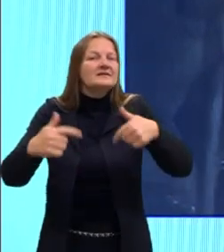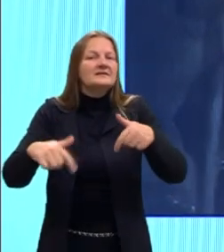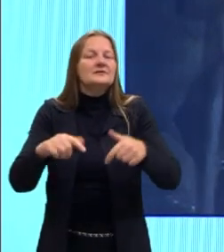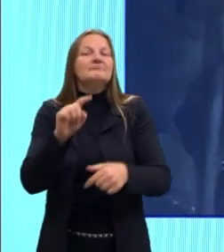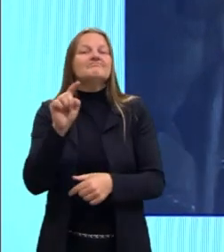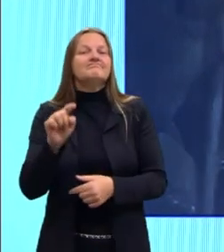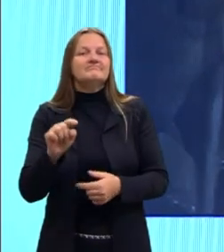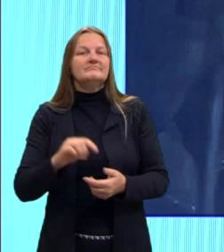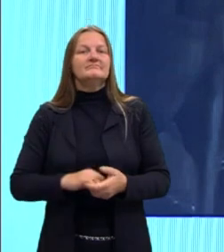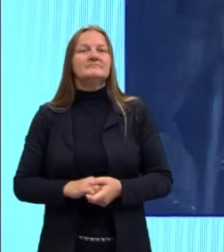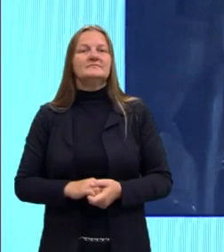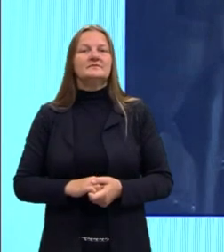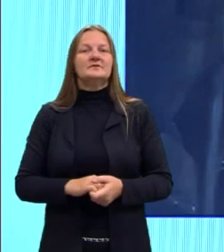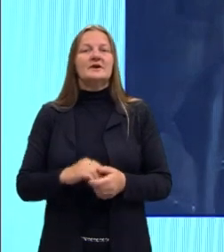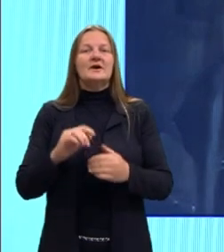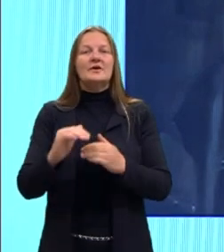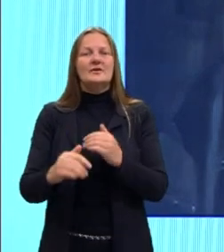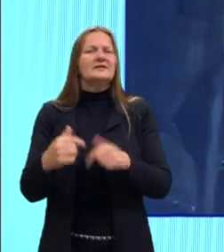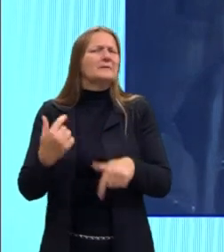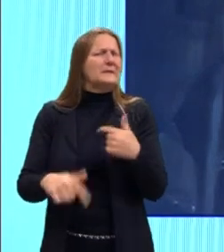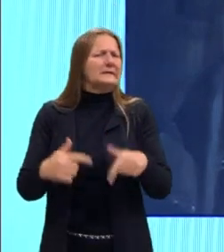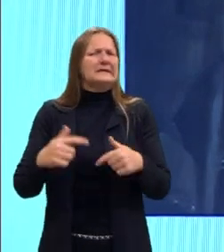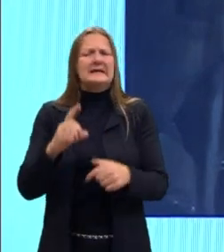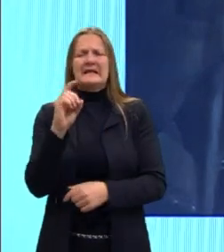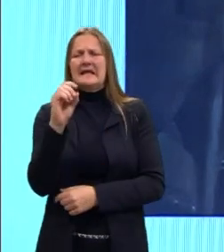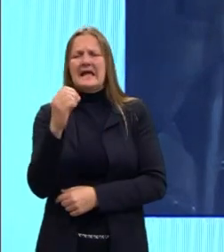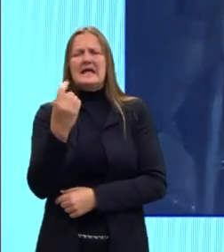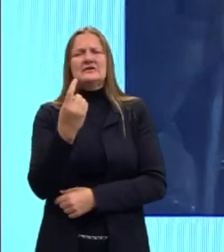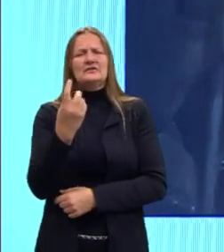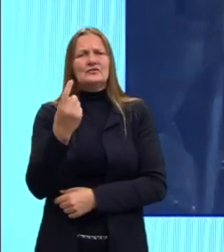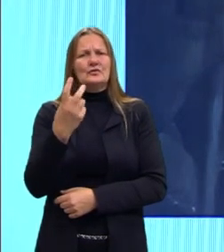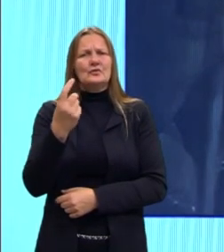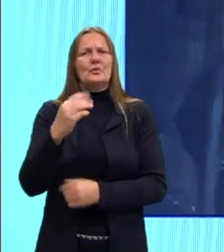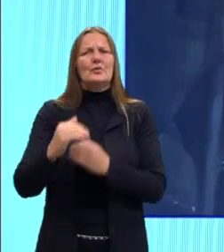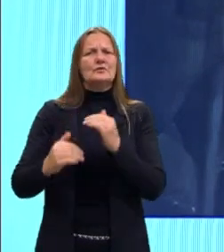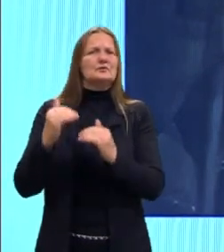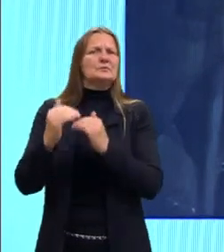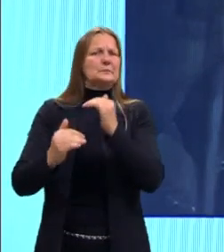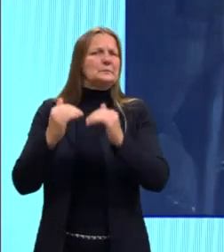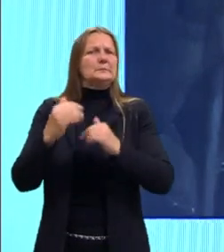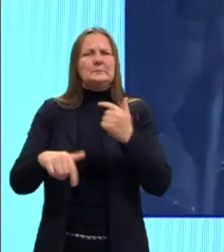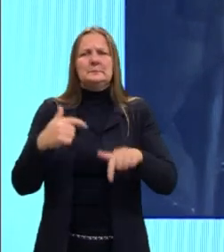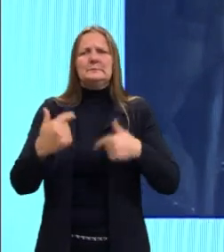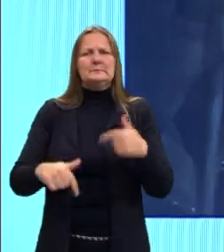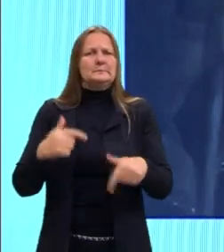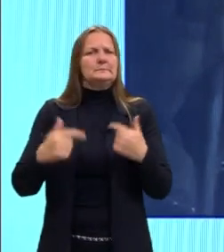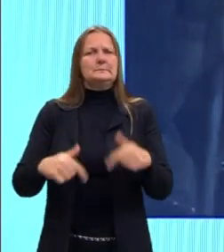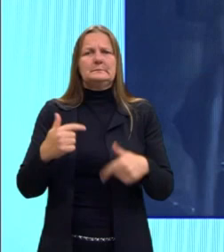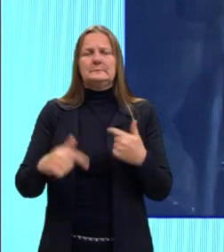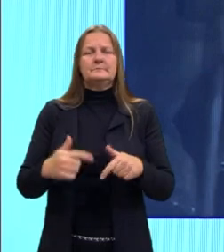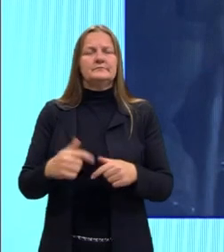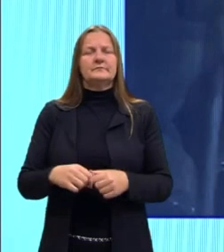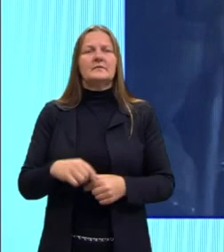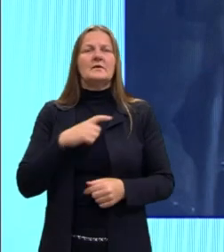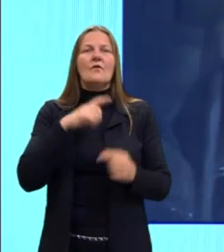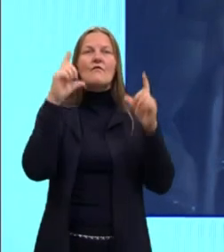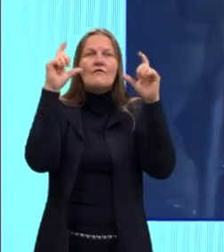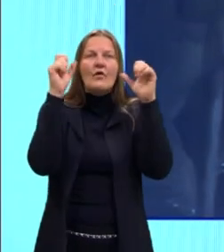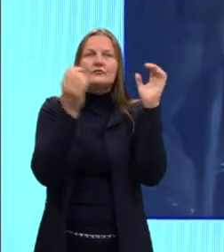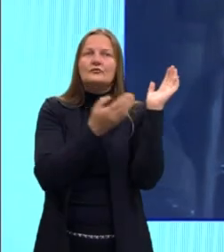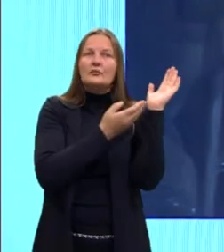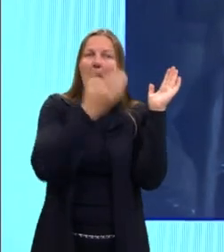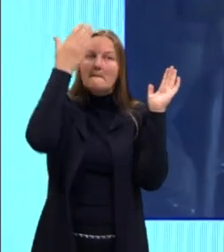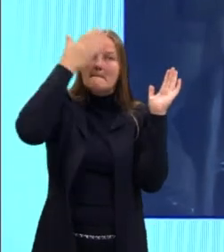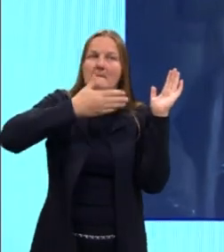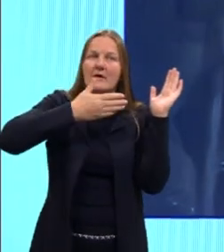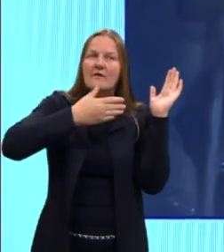já passava então para a vida adulta, a partir dos 10, 12 anos, já era um adulto, tinha que trabalhar como mesmo. Então, essa foto mostra